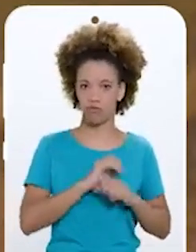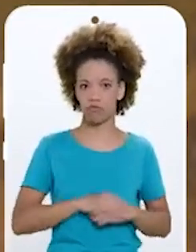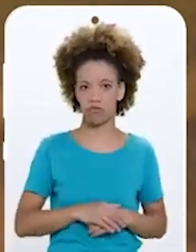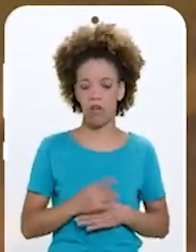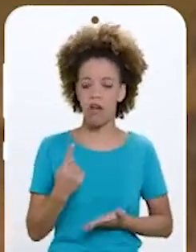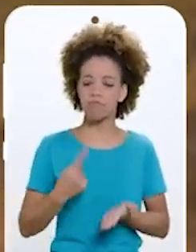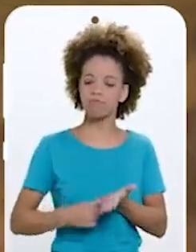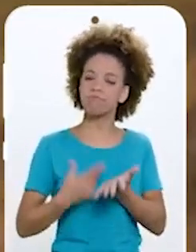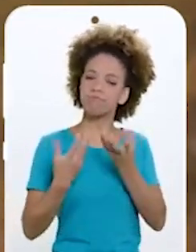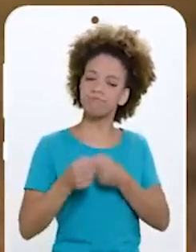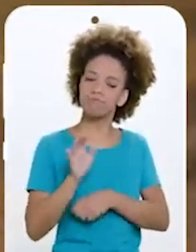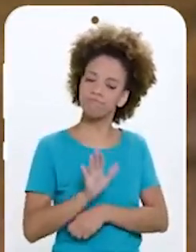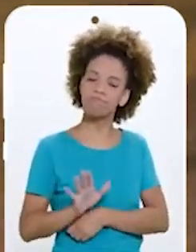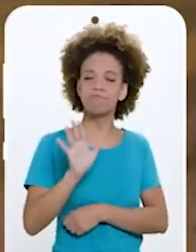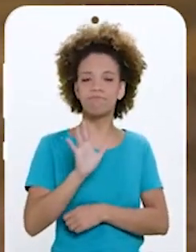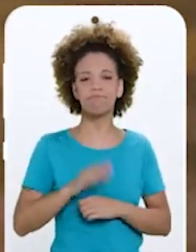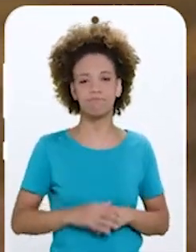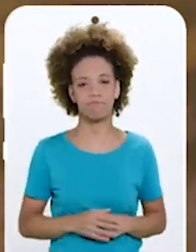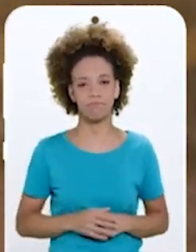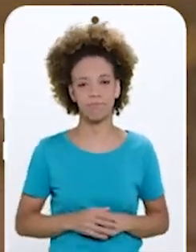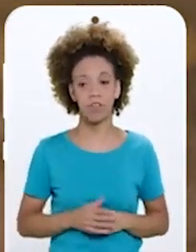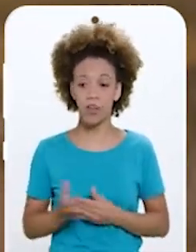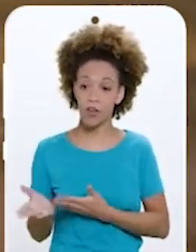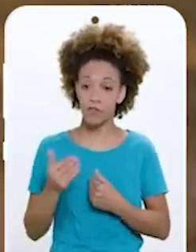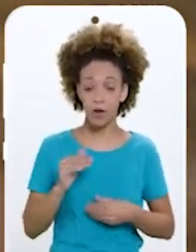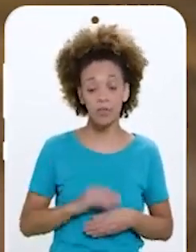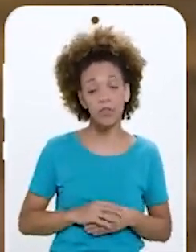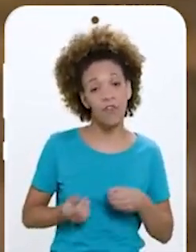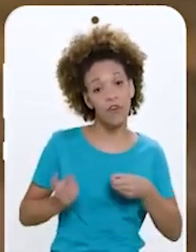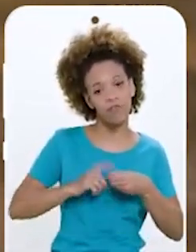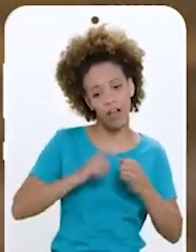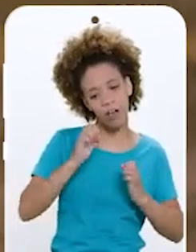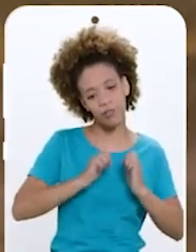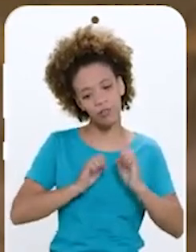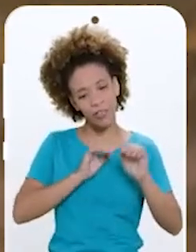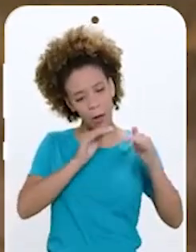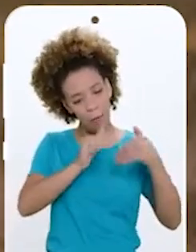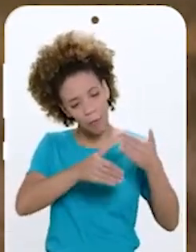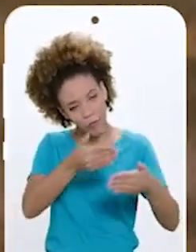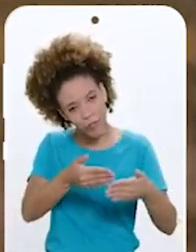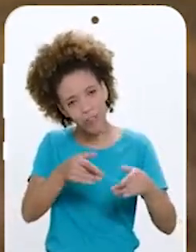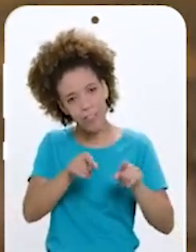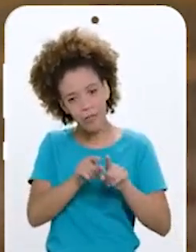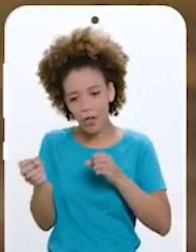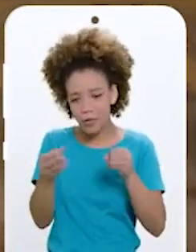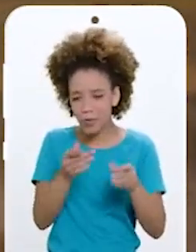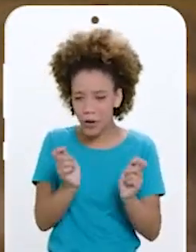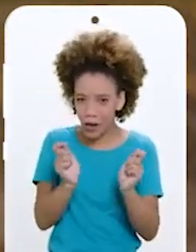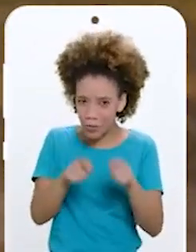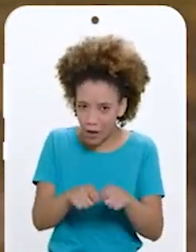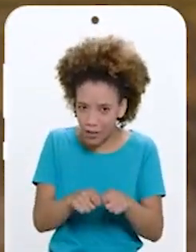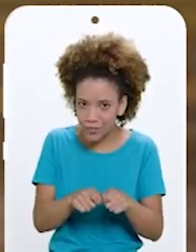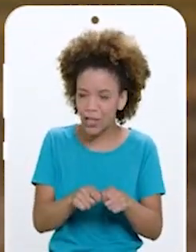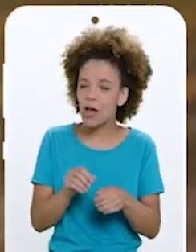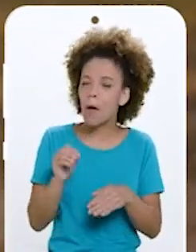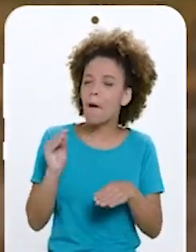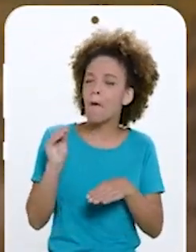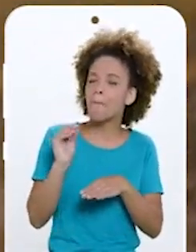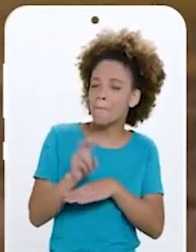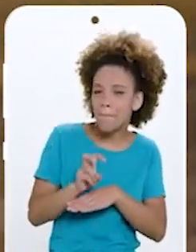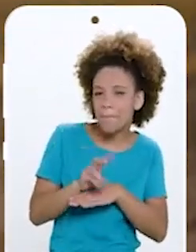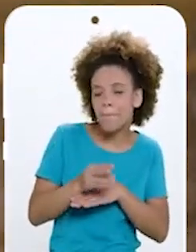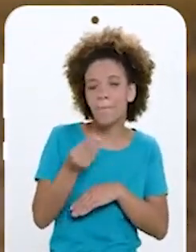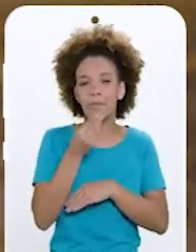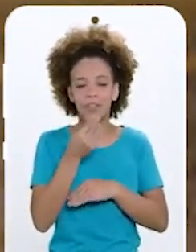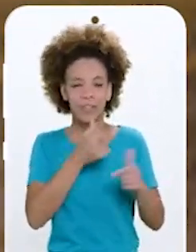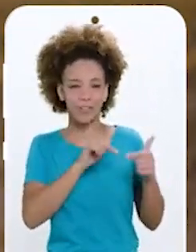É esse o compromisso que eu assumo com o Brasil Vamos voltar a ter uma indústria produtiva e criativa Capaz de gerar muitos